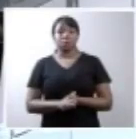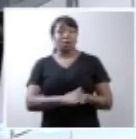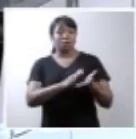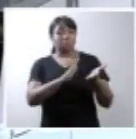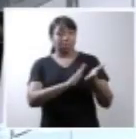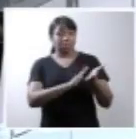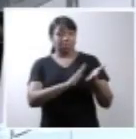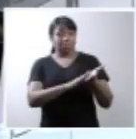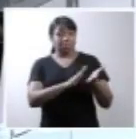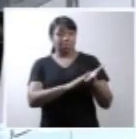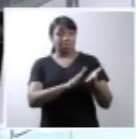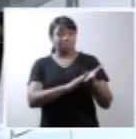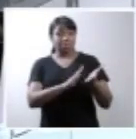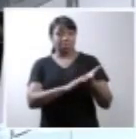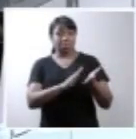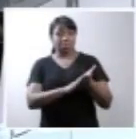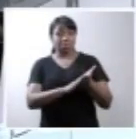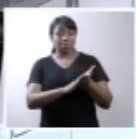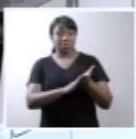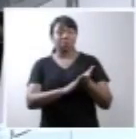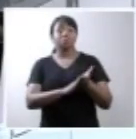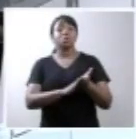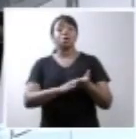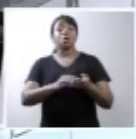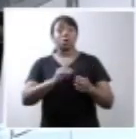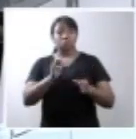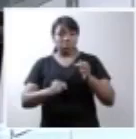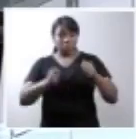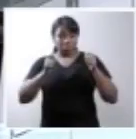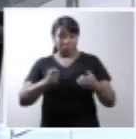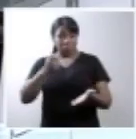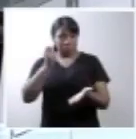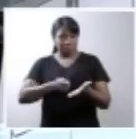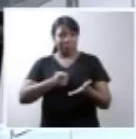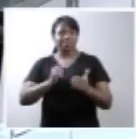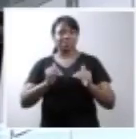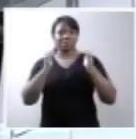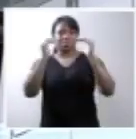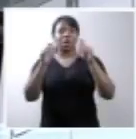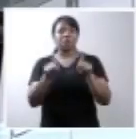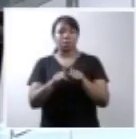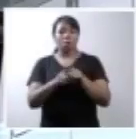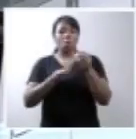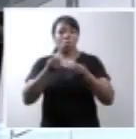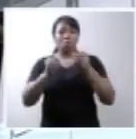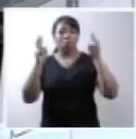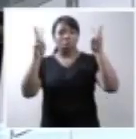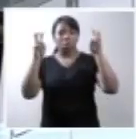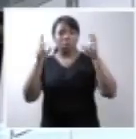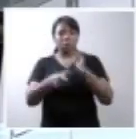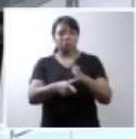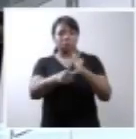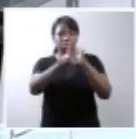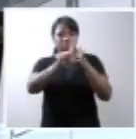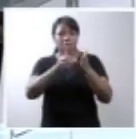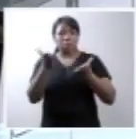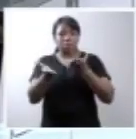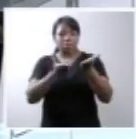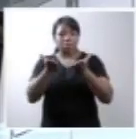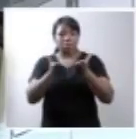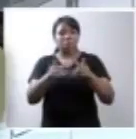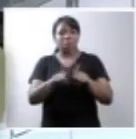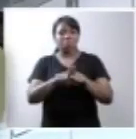Parabenizamos o Supremo Tribunal Federal por essa audiência pública com o tema Antecipação Terapêutica do